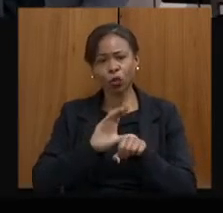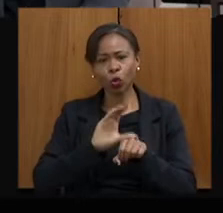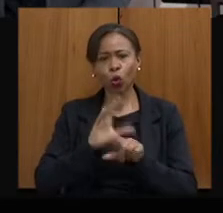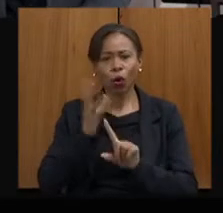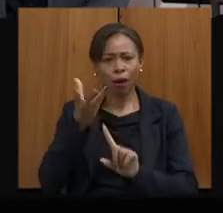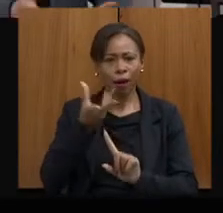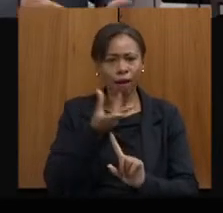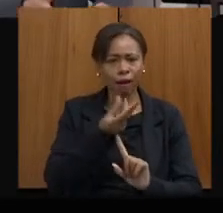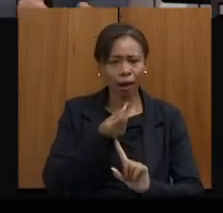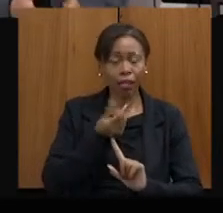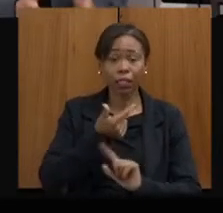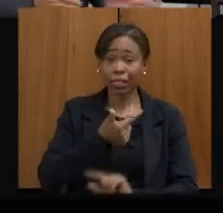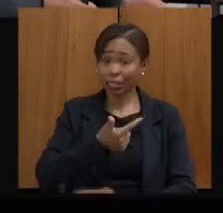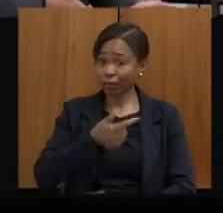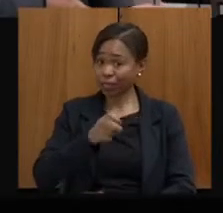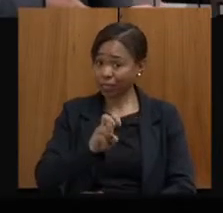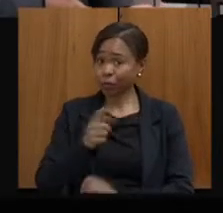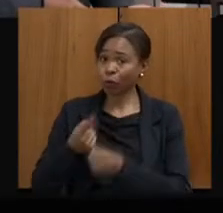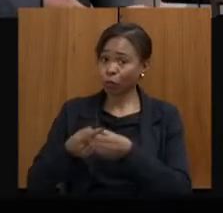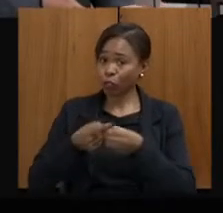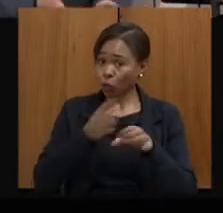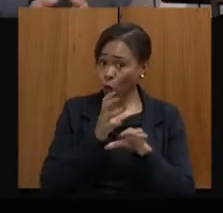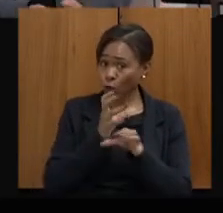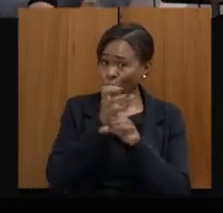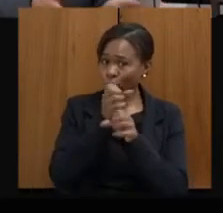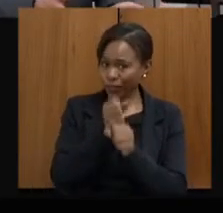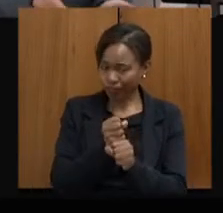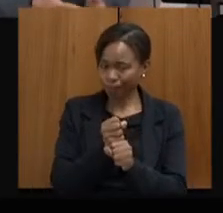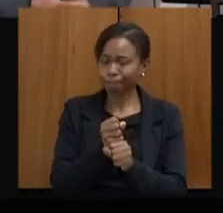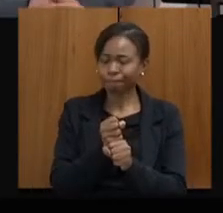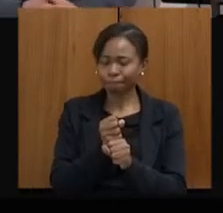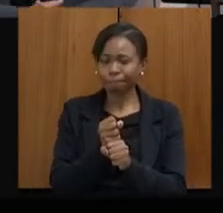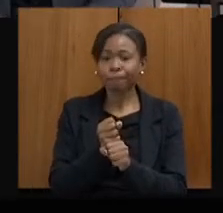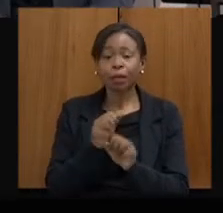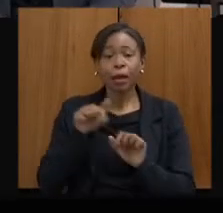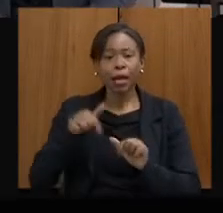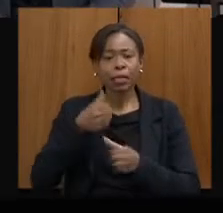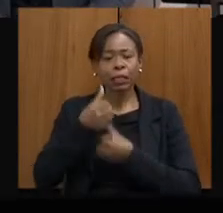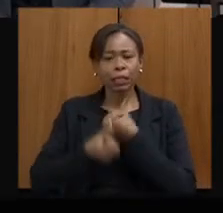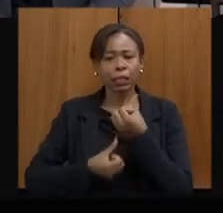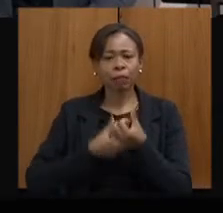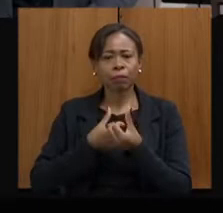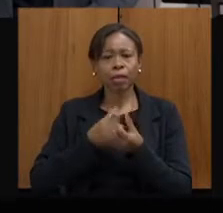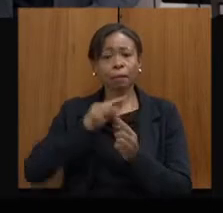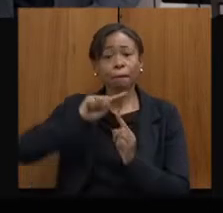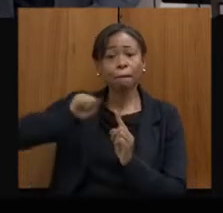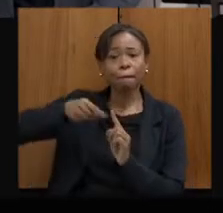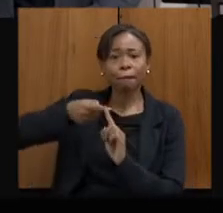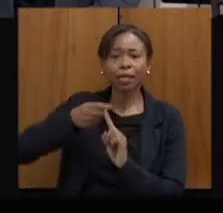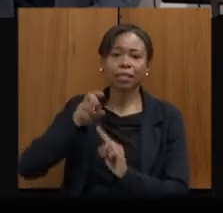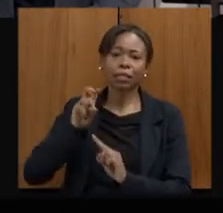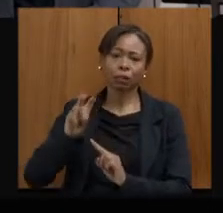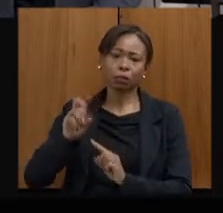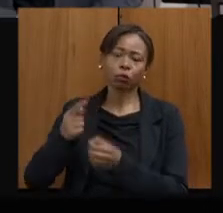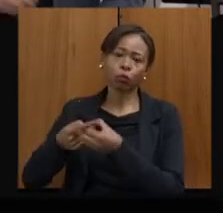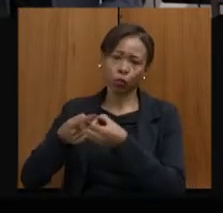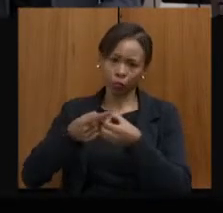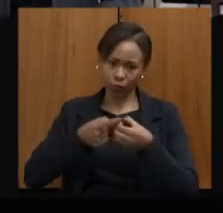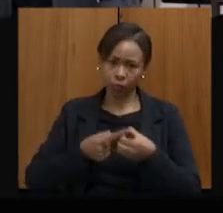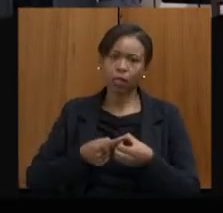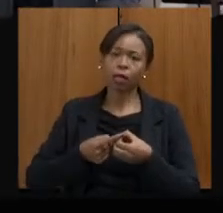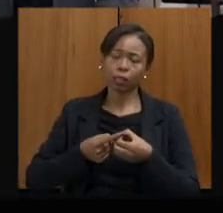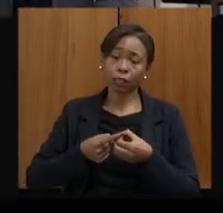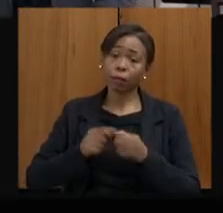nesses 25 municípios no total, mas, esse semestre, foram mais cinco municípios onde a FAOP está presente,